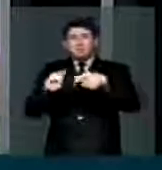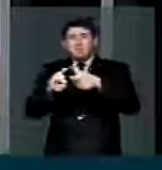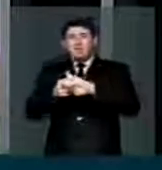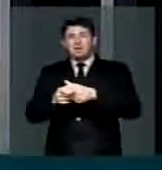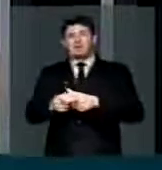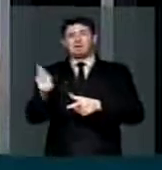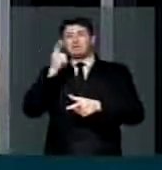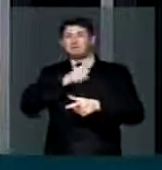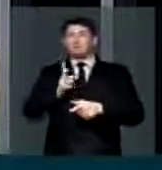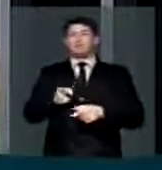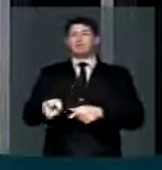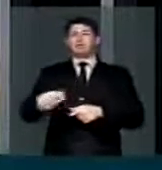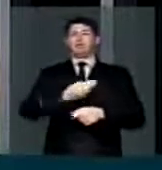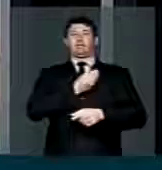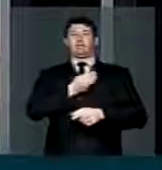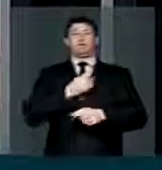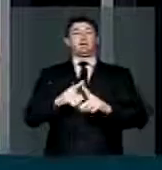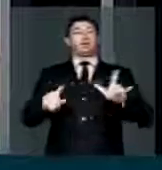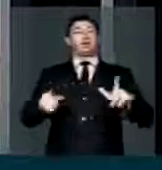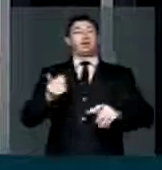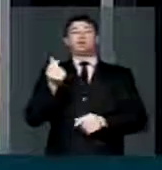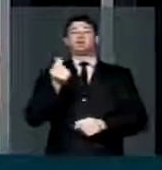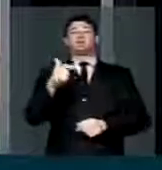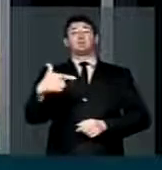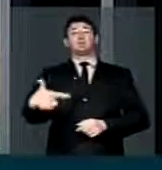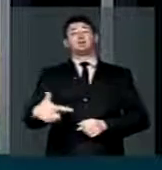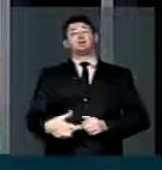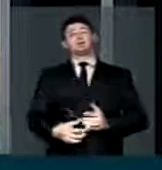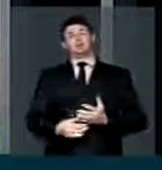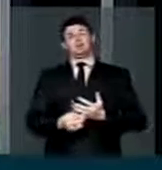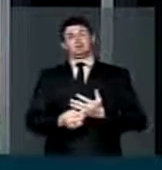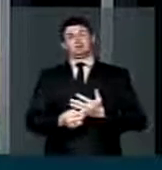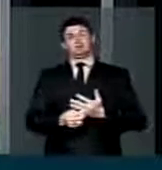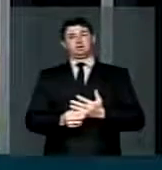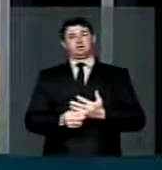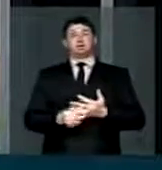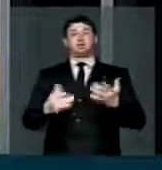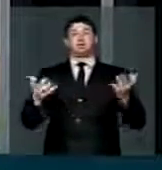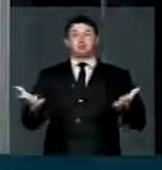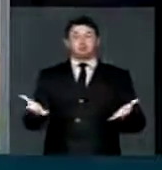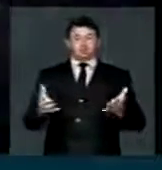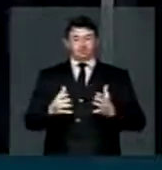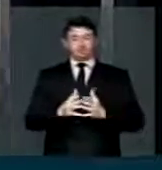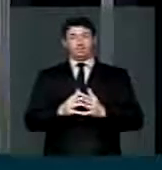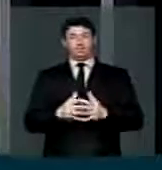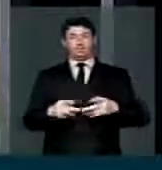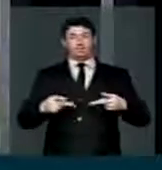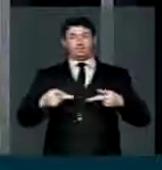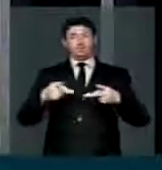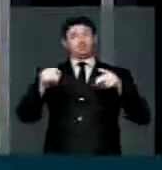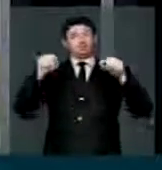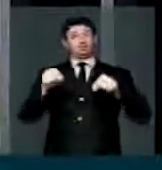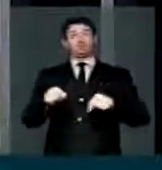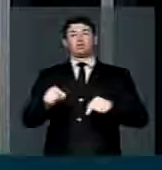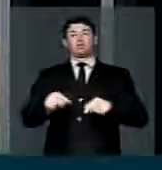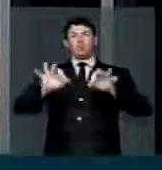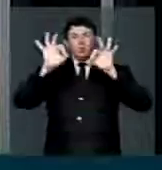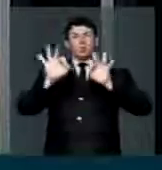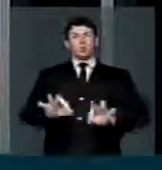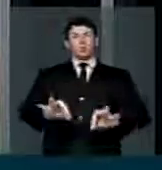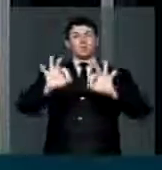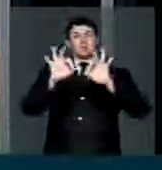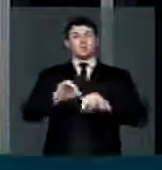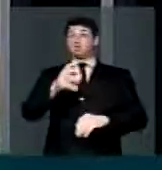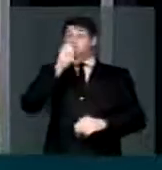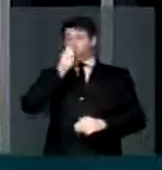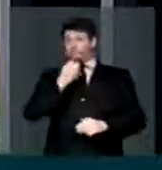o seu sustento e não tem os recursos necessários então o projeto sem dúvida alguma ele é